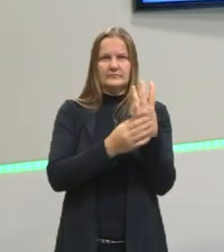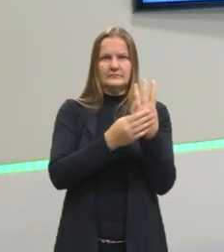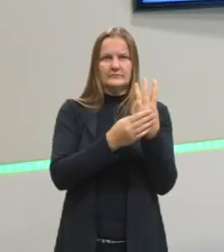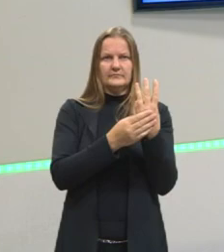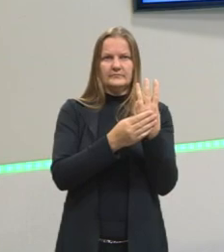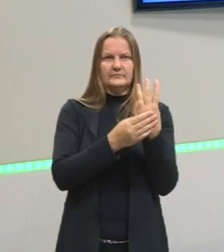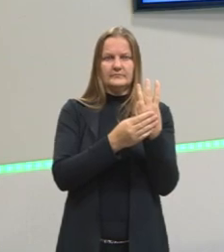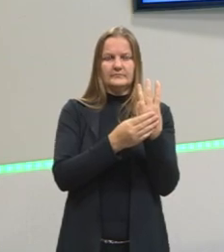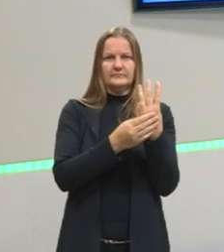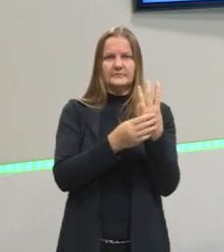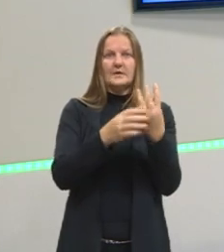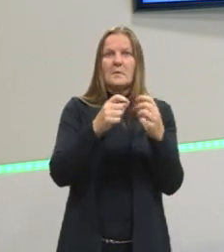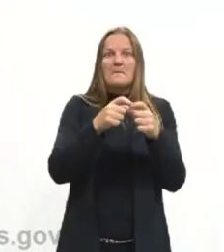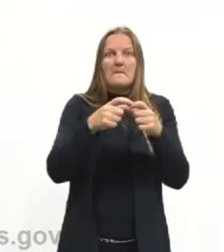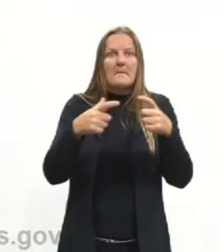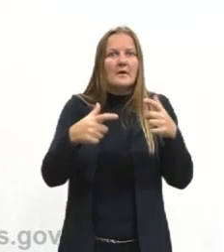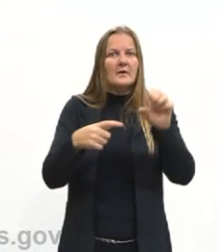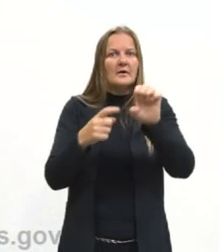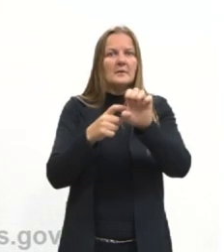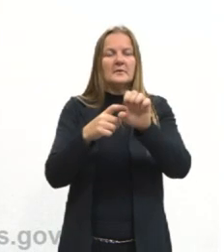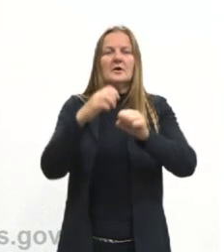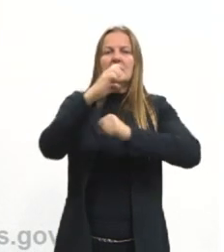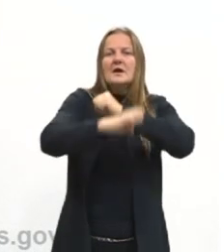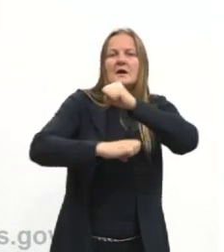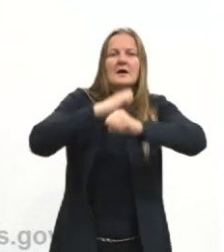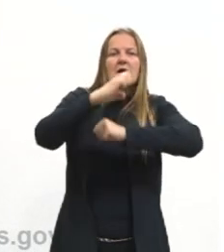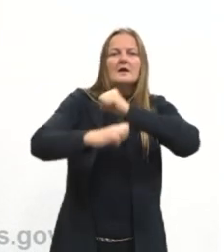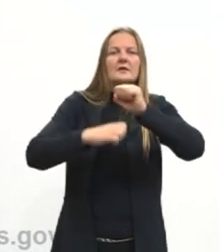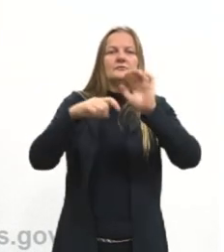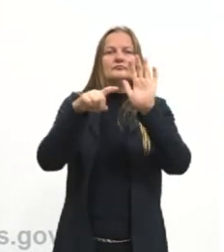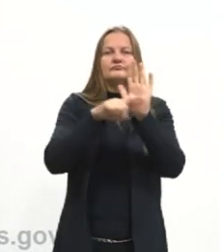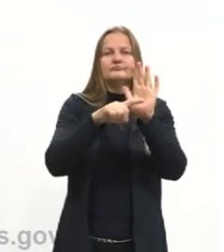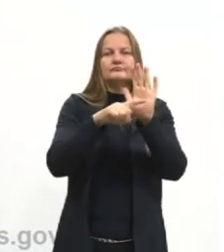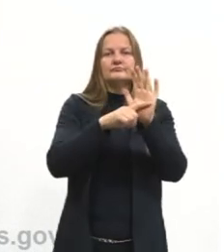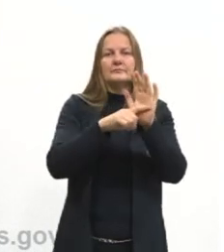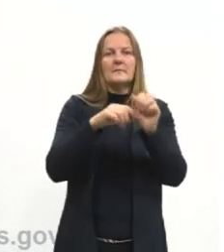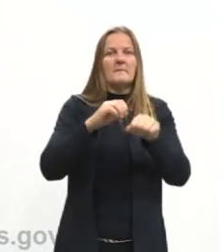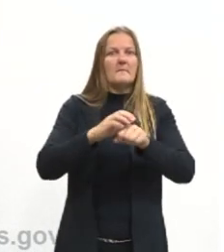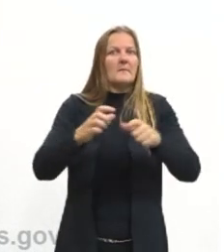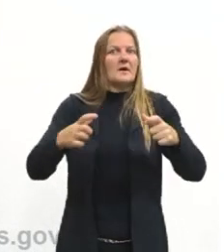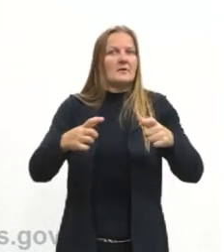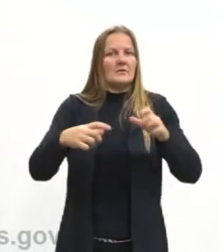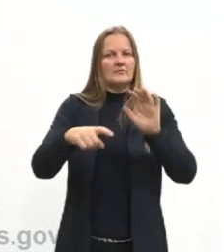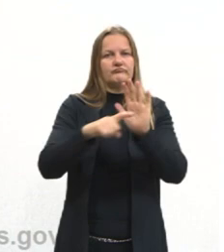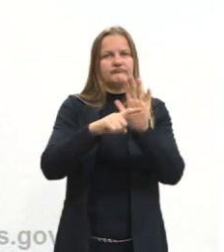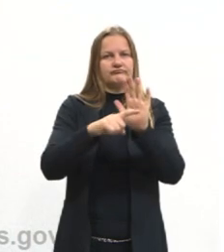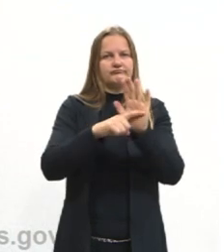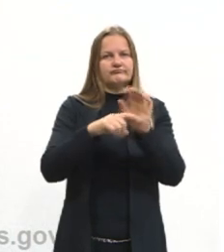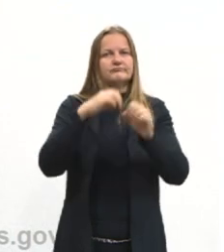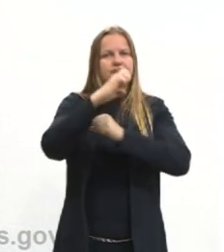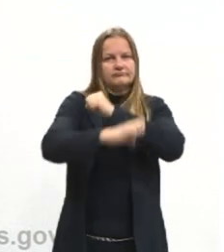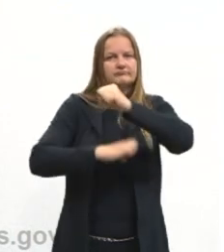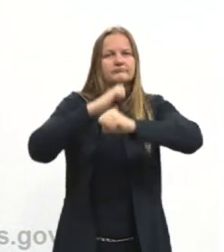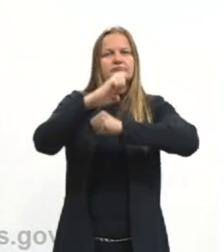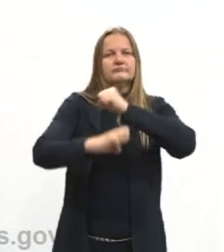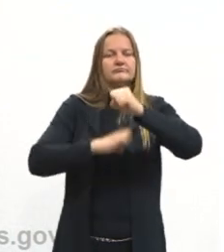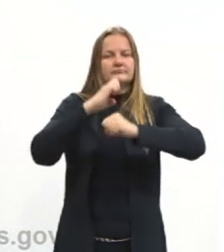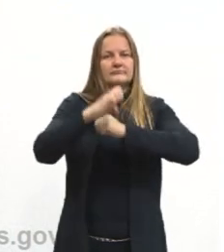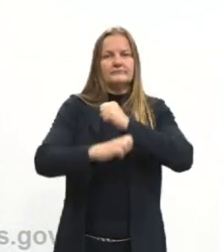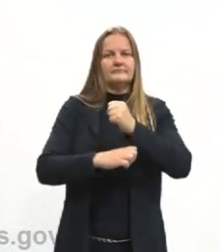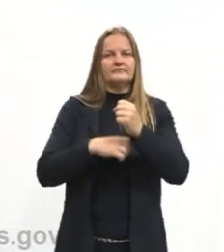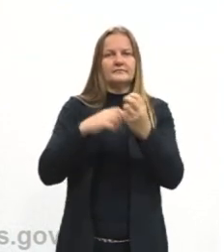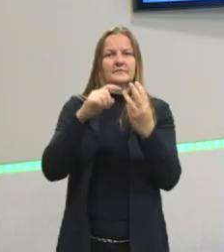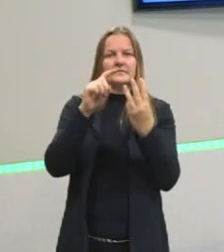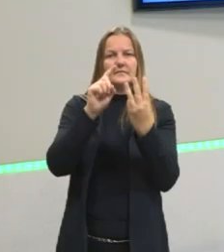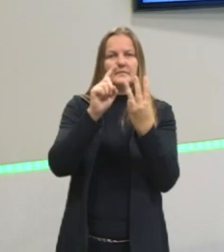os elementos com maior eletronegatividade na tabela periódica. Então, essa diferença de eletronegatividade entre o